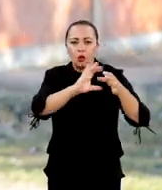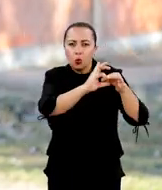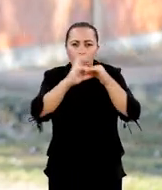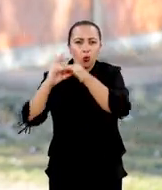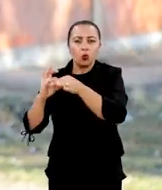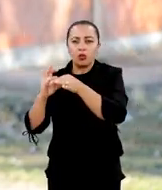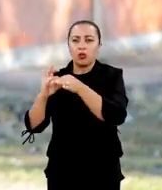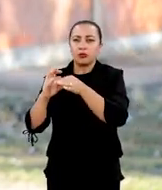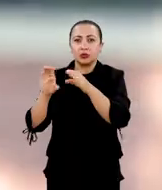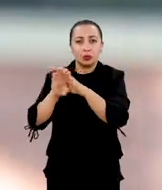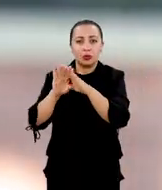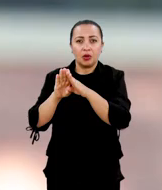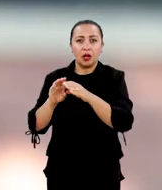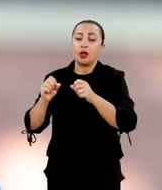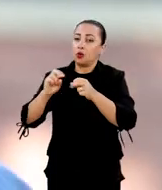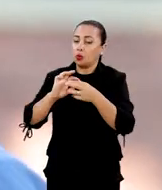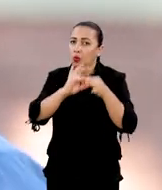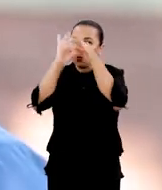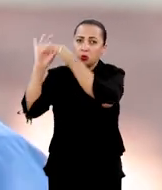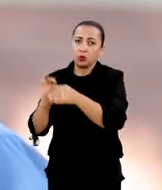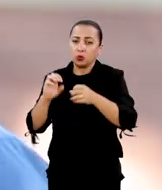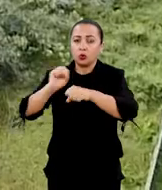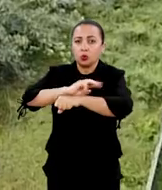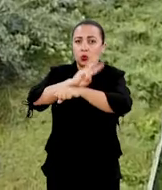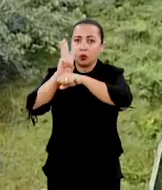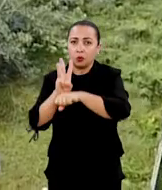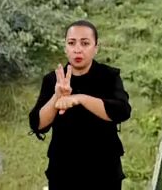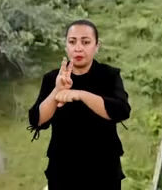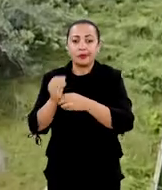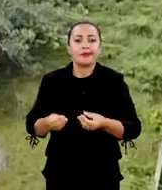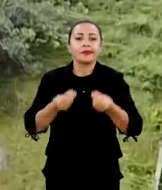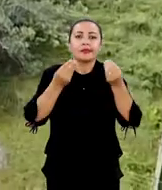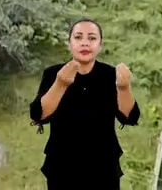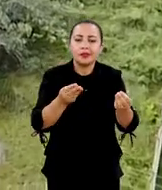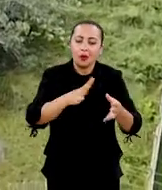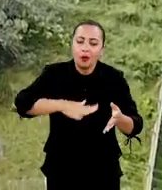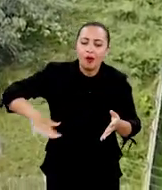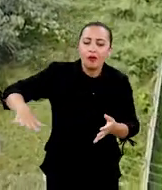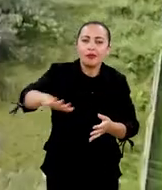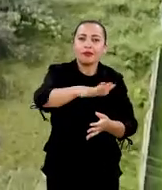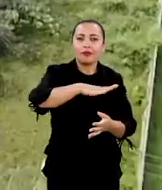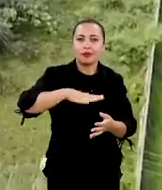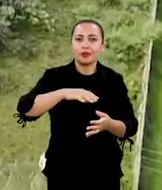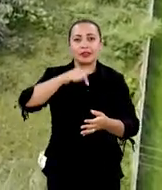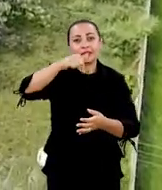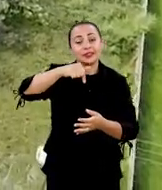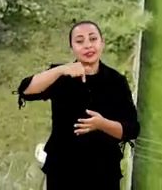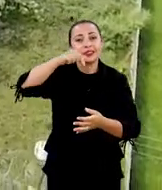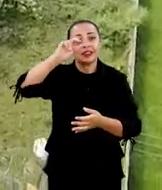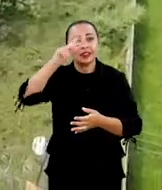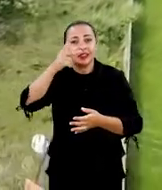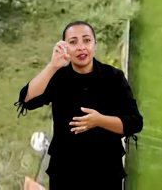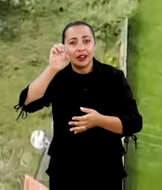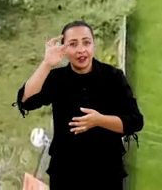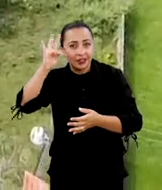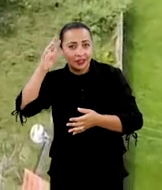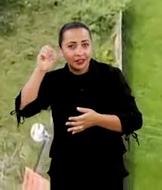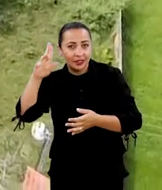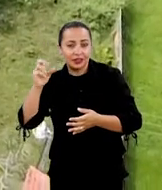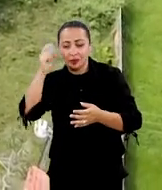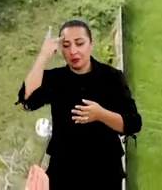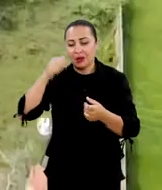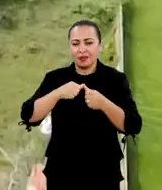convênio de cooperação científica com a UEMA e a UEMA nos cedeu esta área de 7 hectares